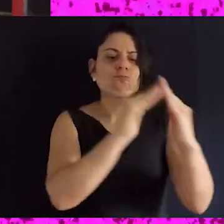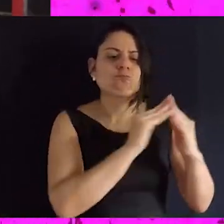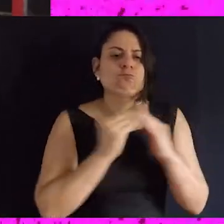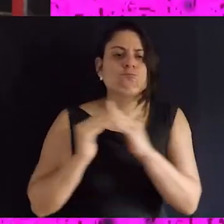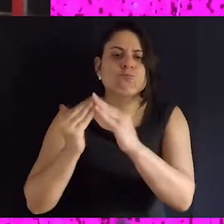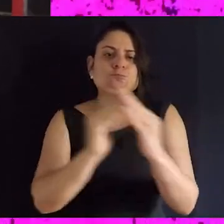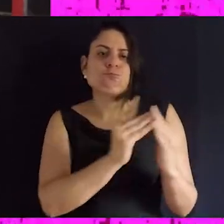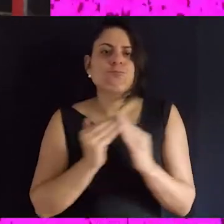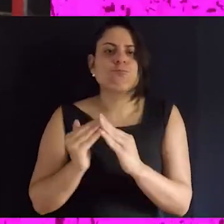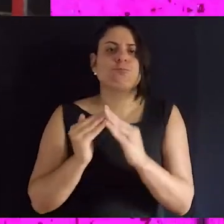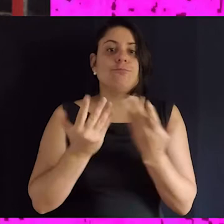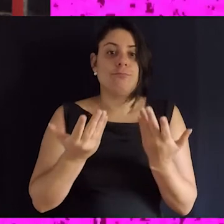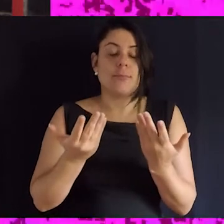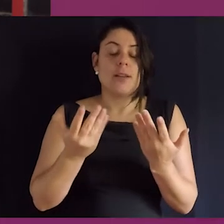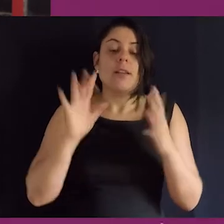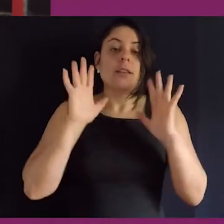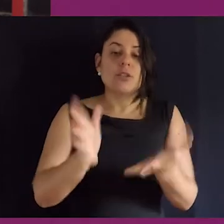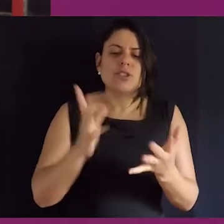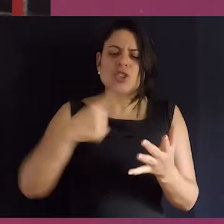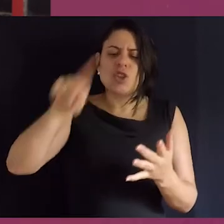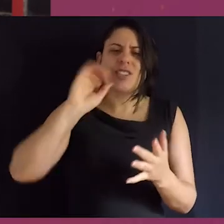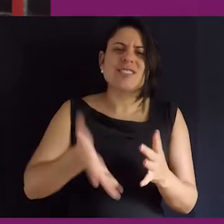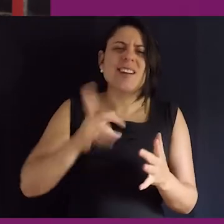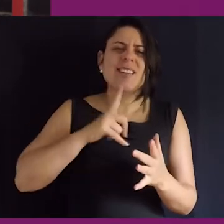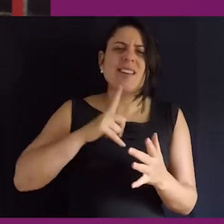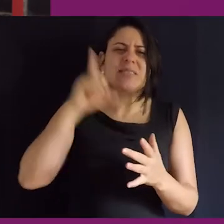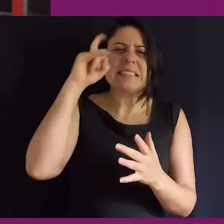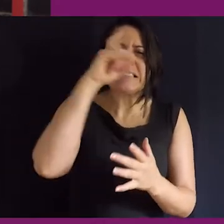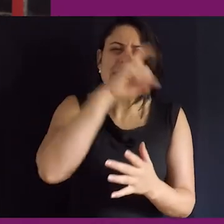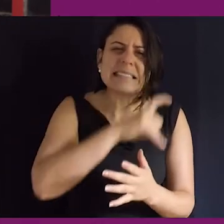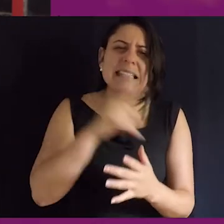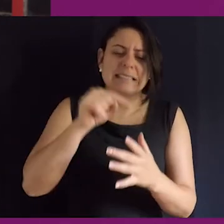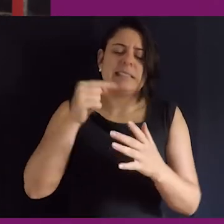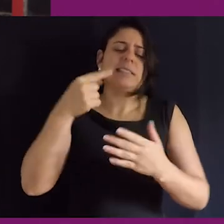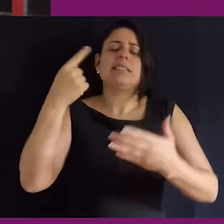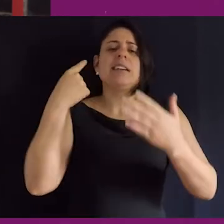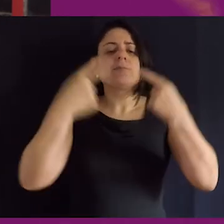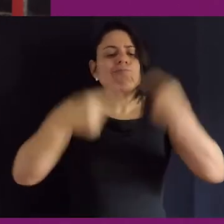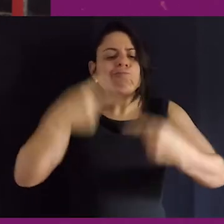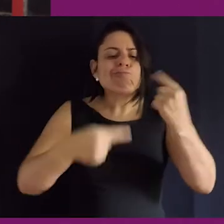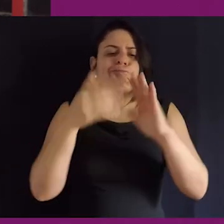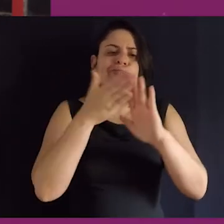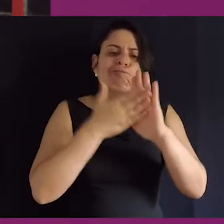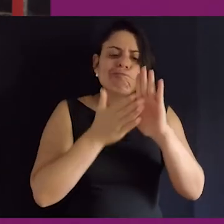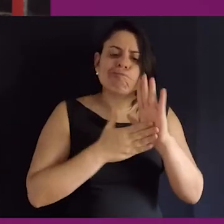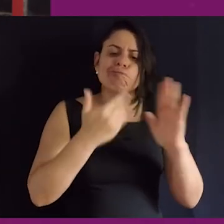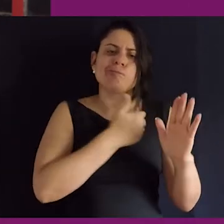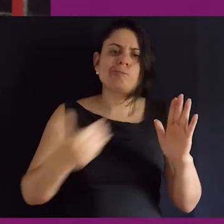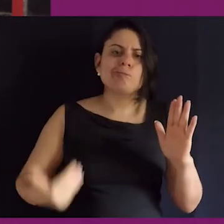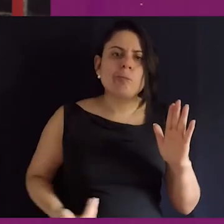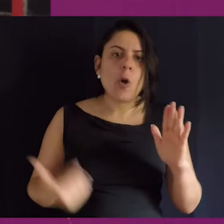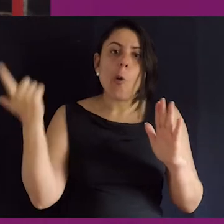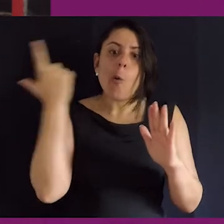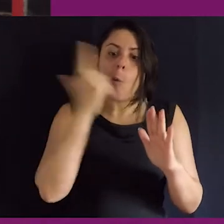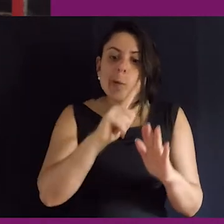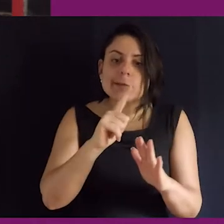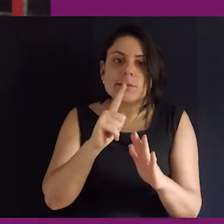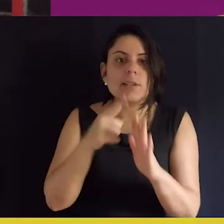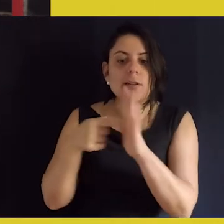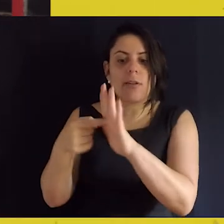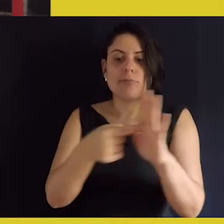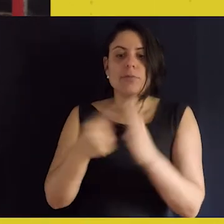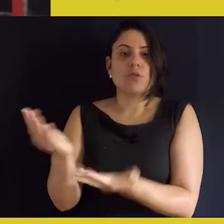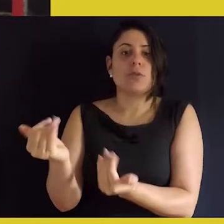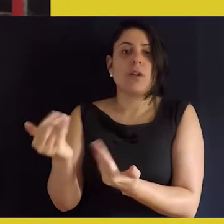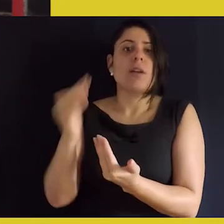as juventudes de periferias, de favelas, de comunidades, né. Se a gente já tem uma grande dificuldade de fazer com que as políticas